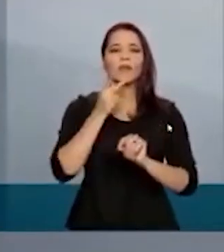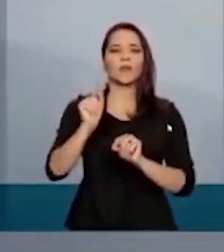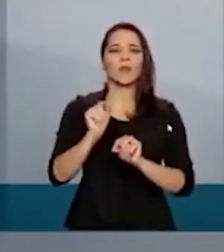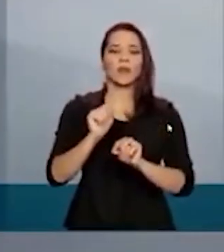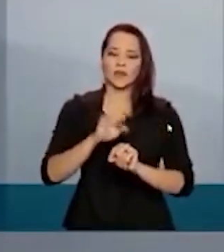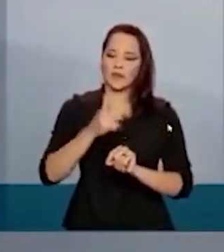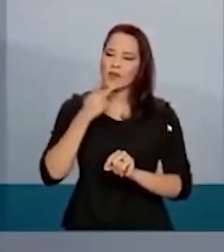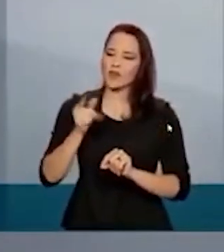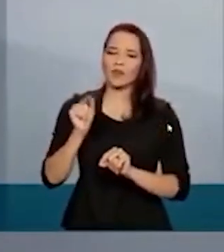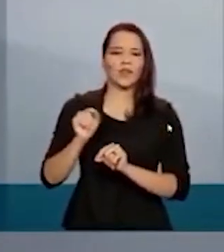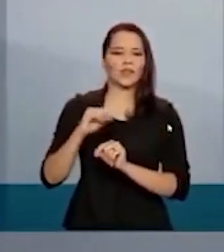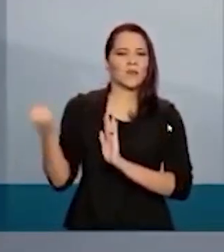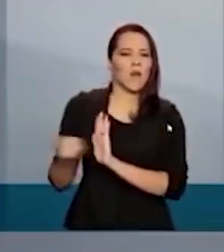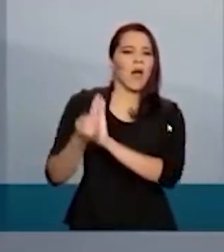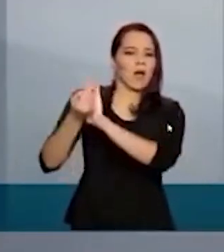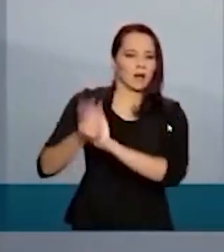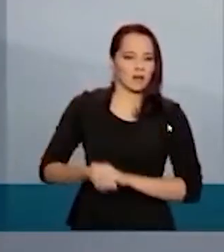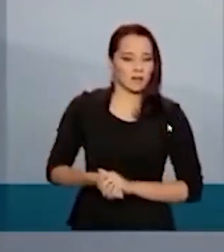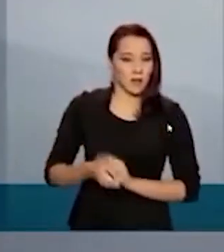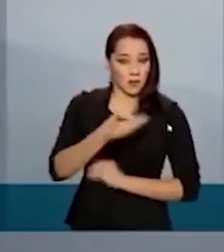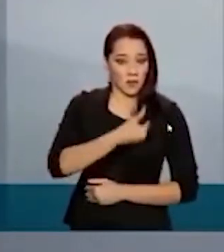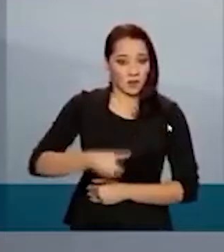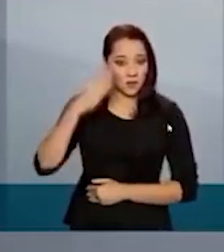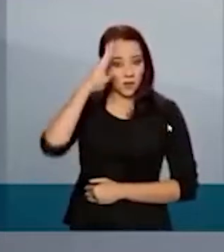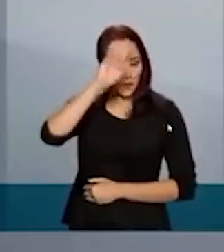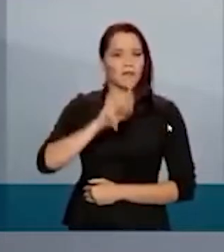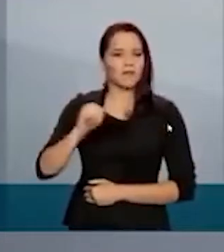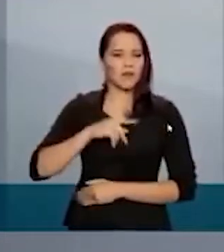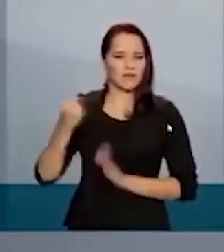falando de legado. E o governo Bolsonaro vai deixar legado no estado do Paraná.